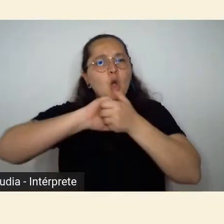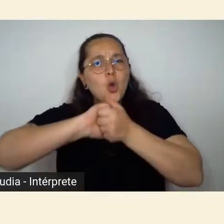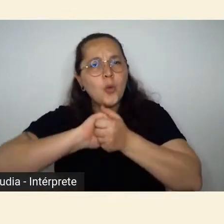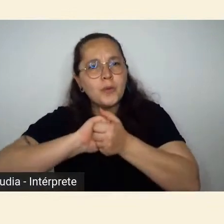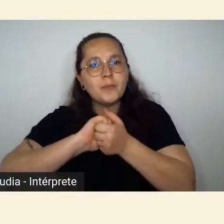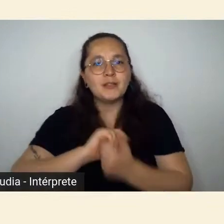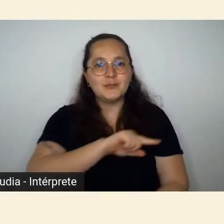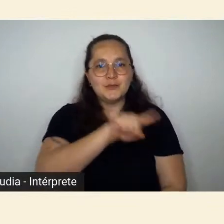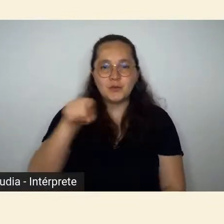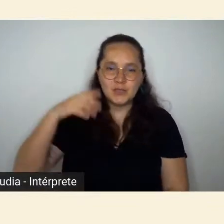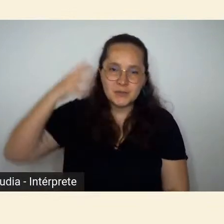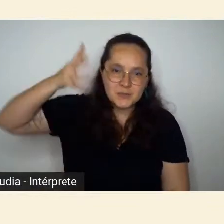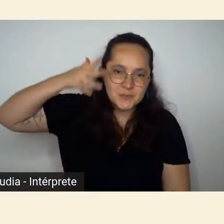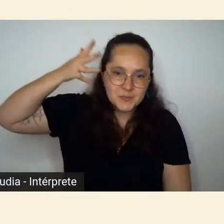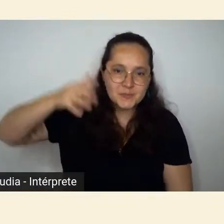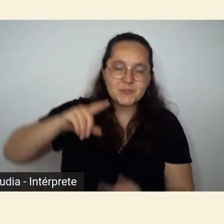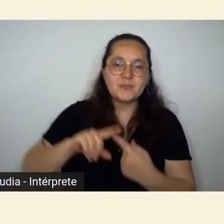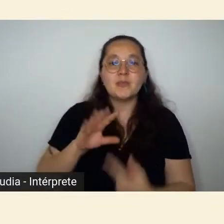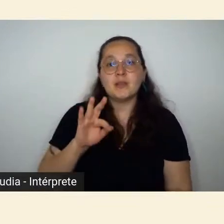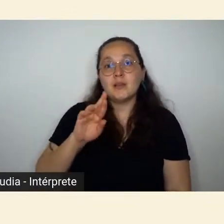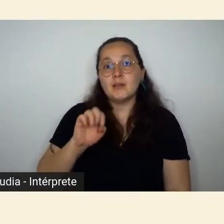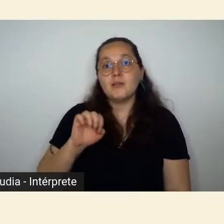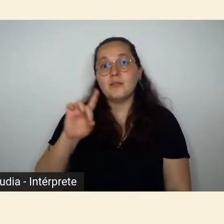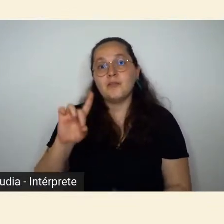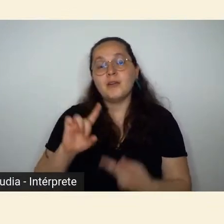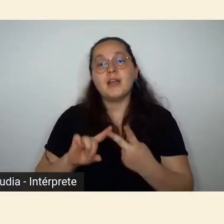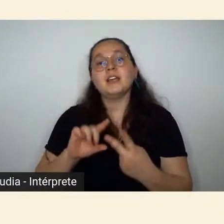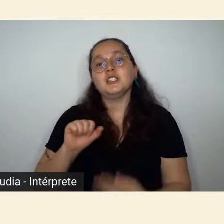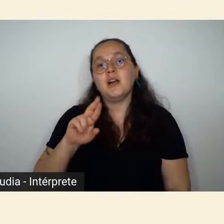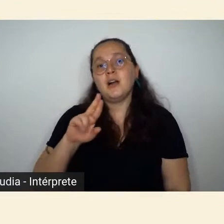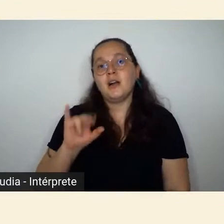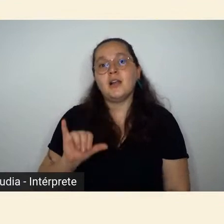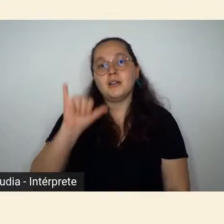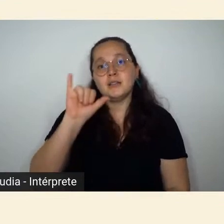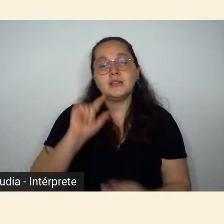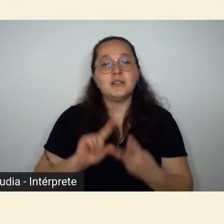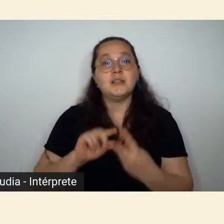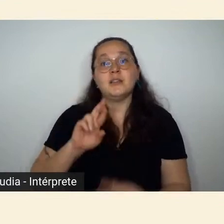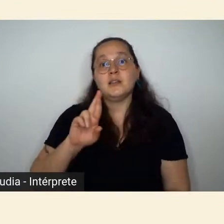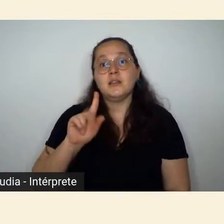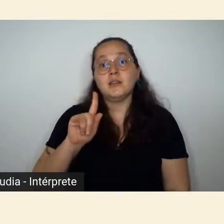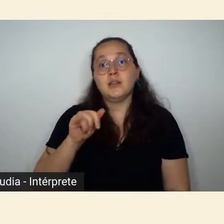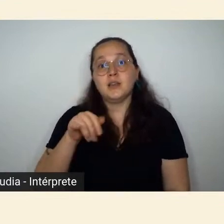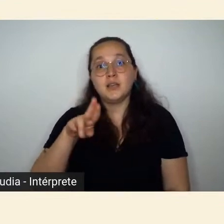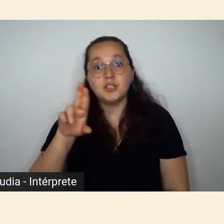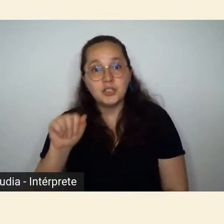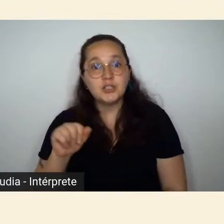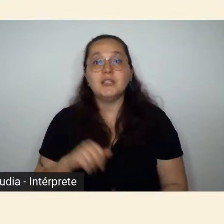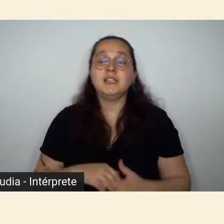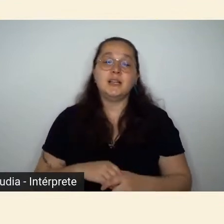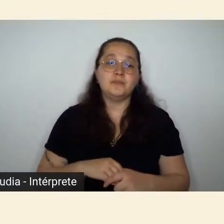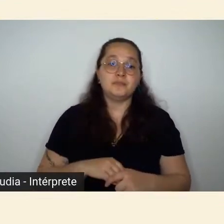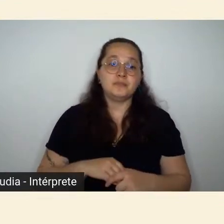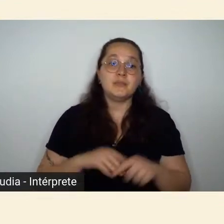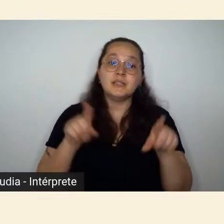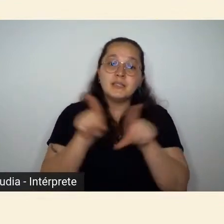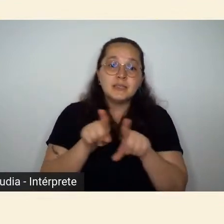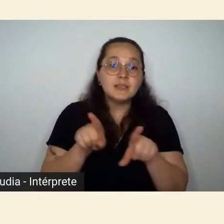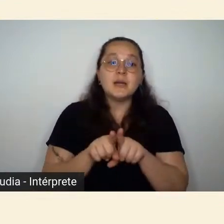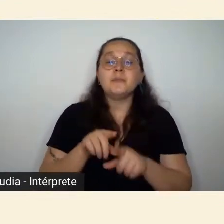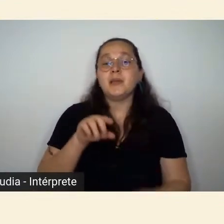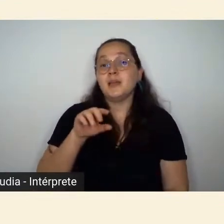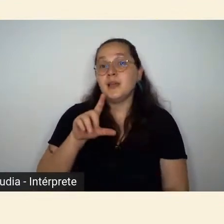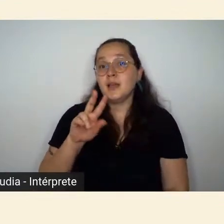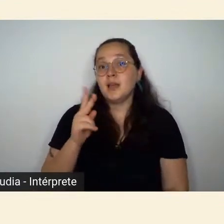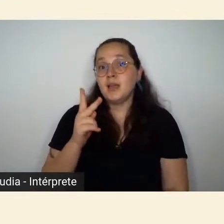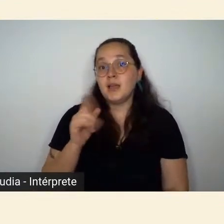noite, o Frederico Fred Coelho, a Aracia Amaral, Regina Terceira de Barros que conduziu, a condução de Luísa Espada